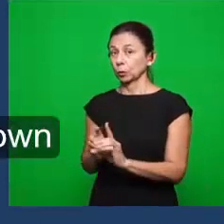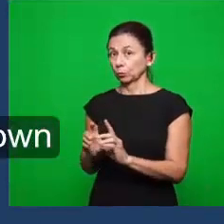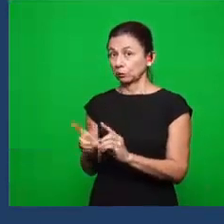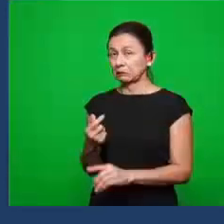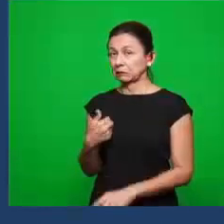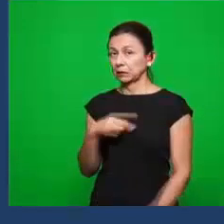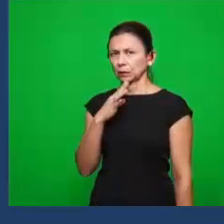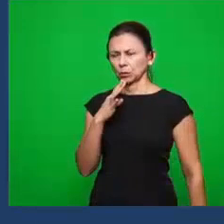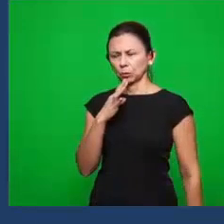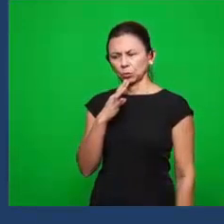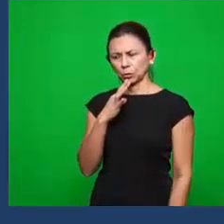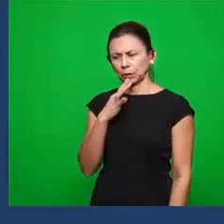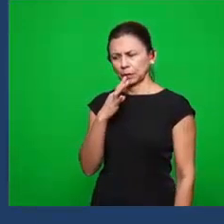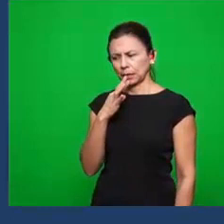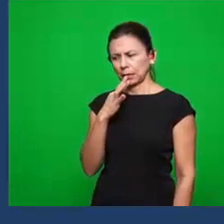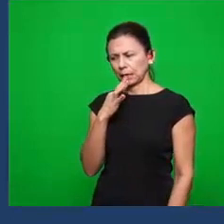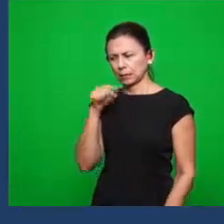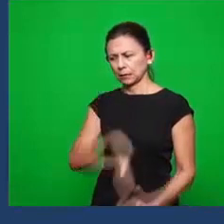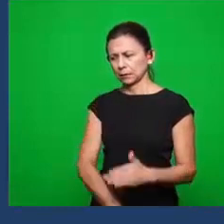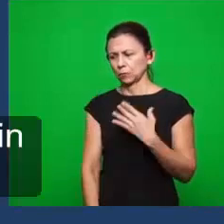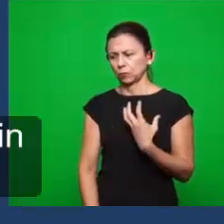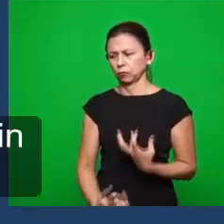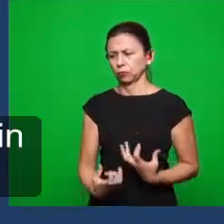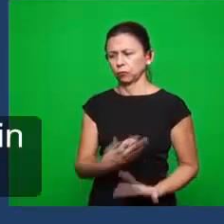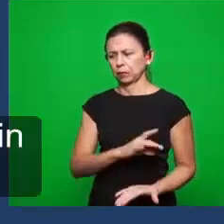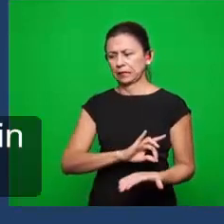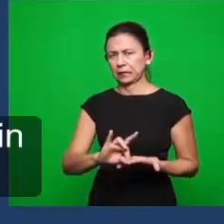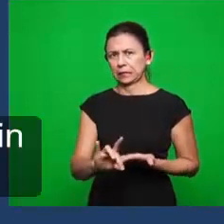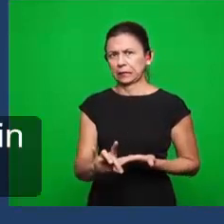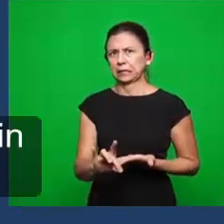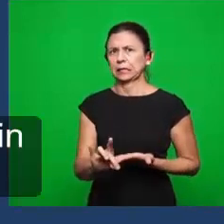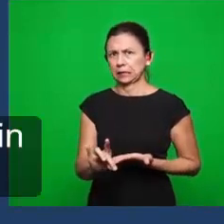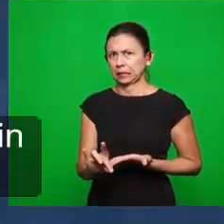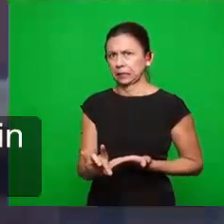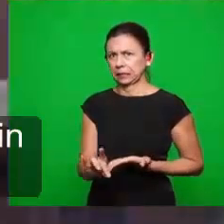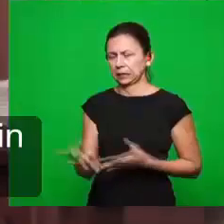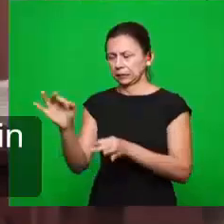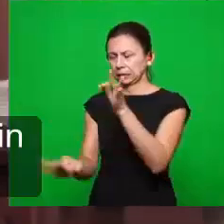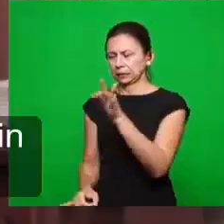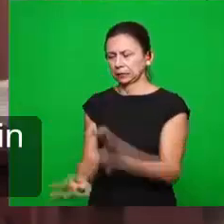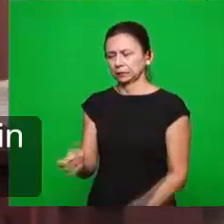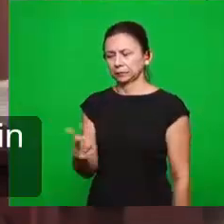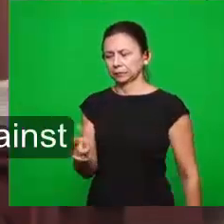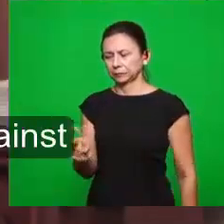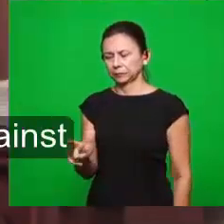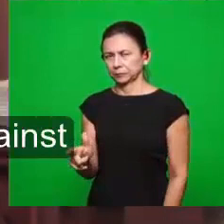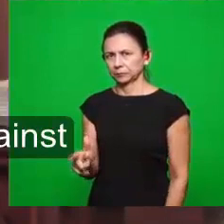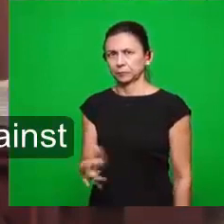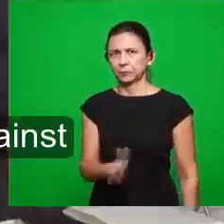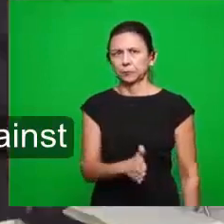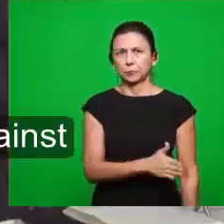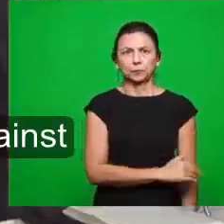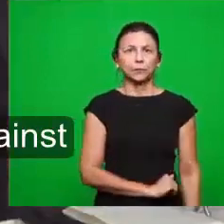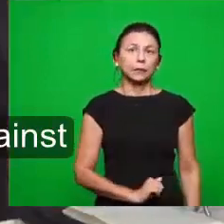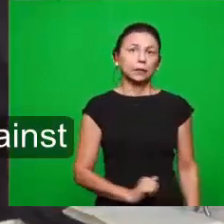e não conhecem, como dizem as profundezas de Satanás, que outra carga vos não porei. Então nós vemos aqui, nessas duas